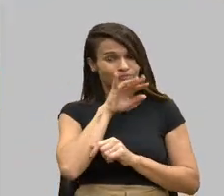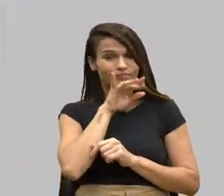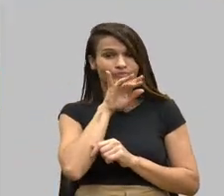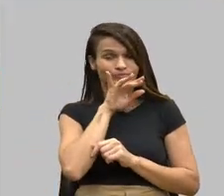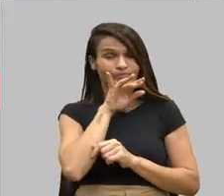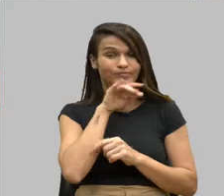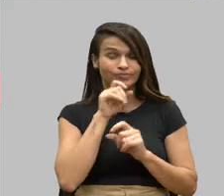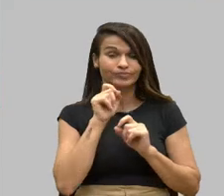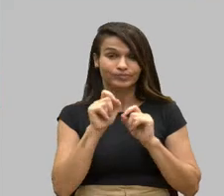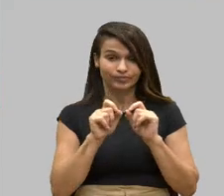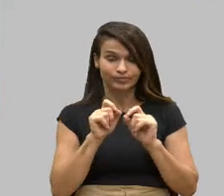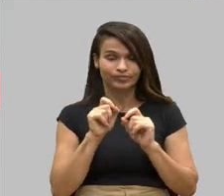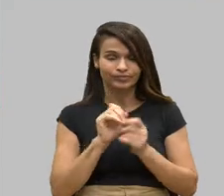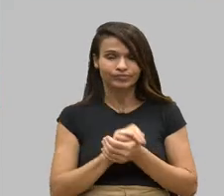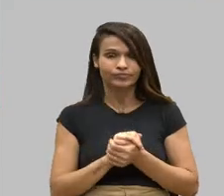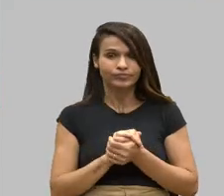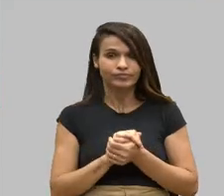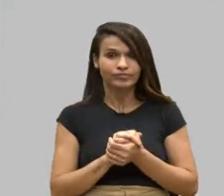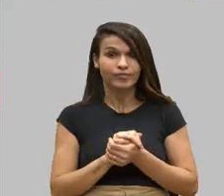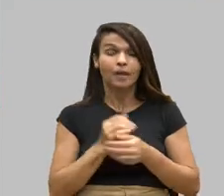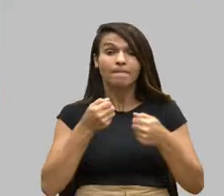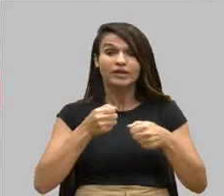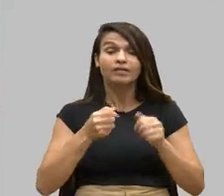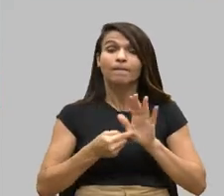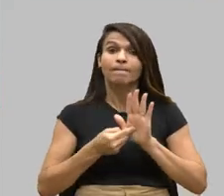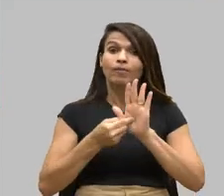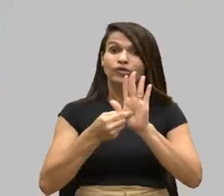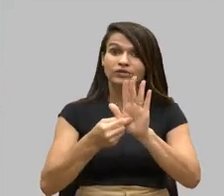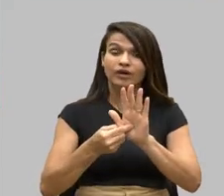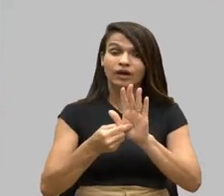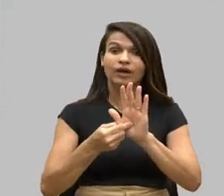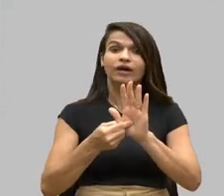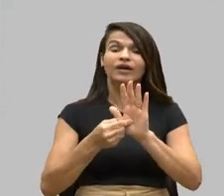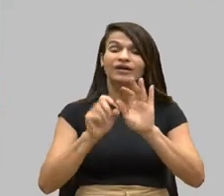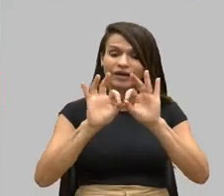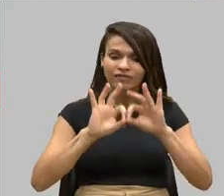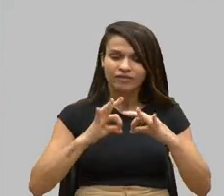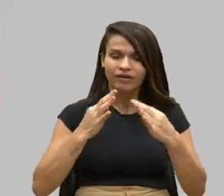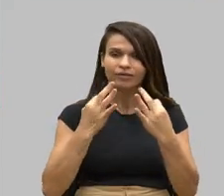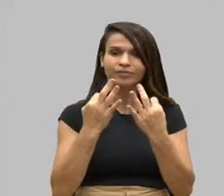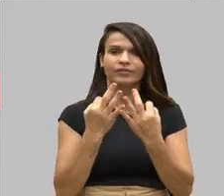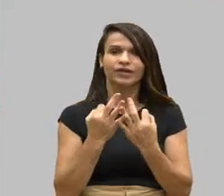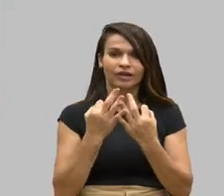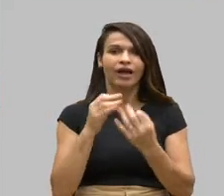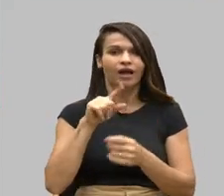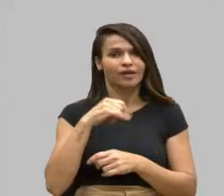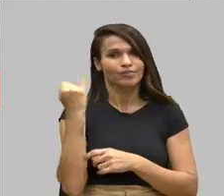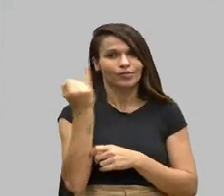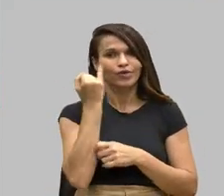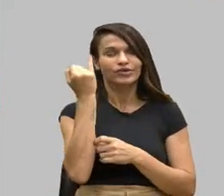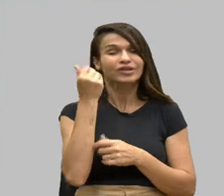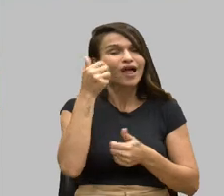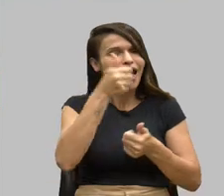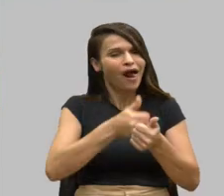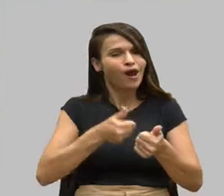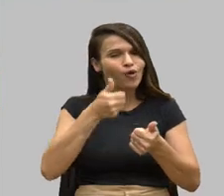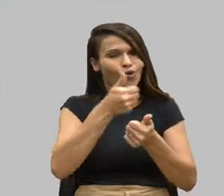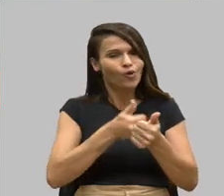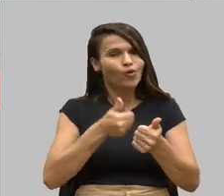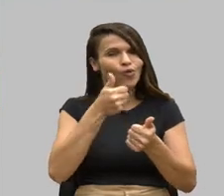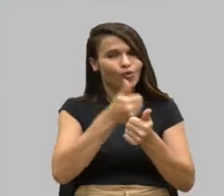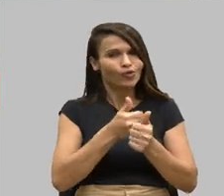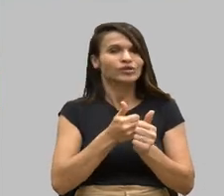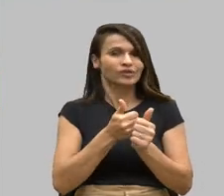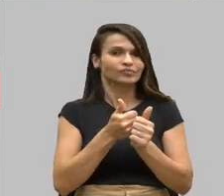Então, mais uma vez, é mostrar que a família, a família é muito importante na luta desses direitos.